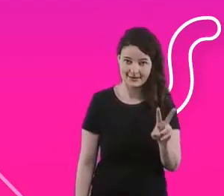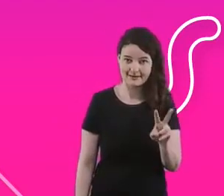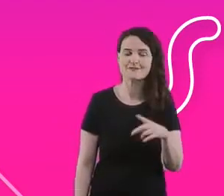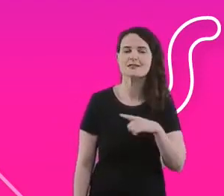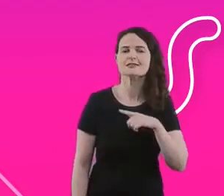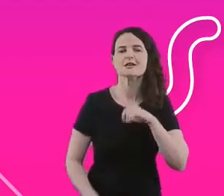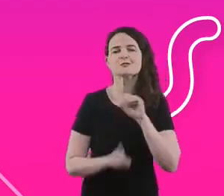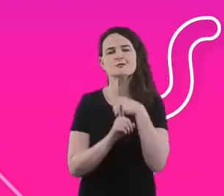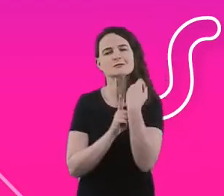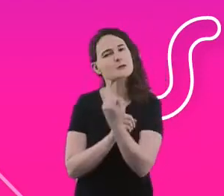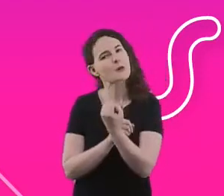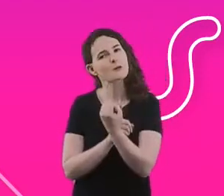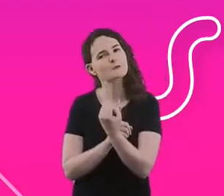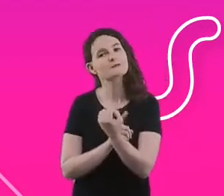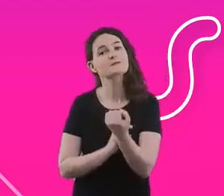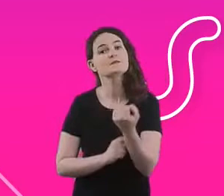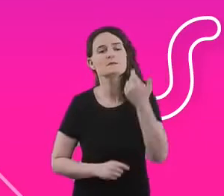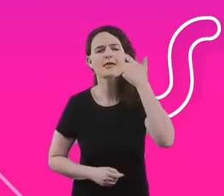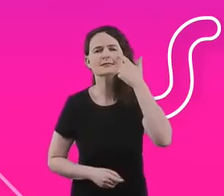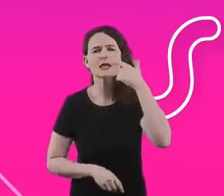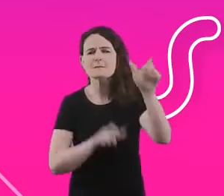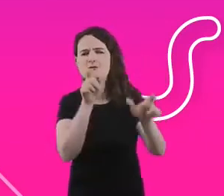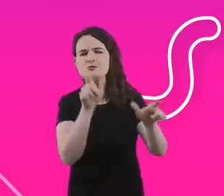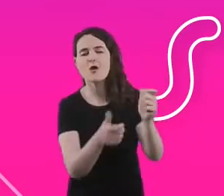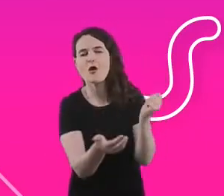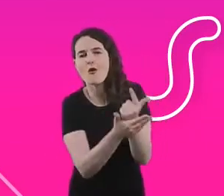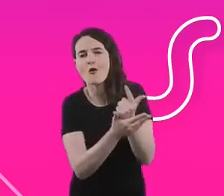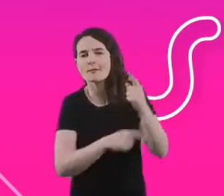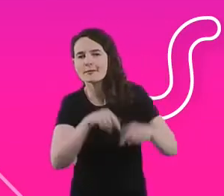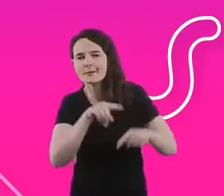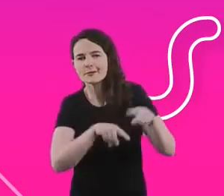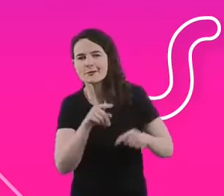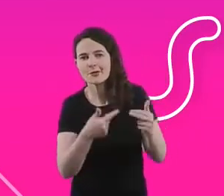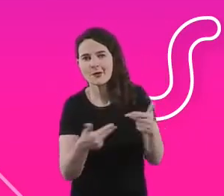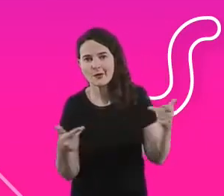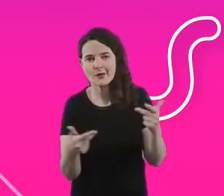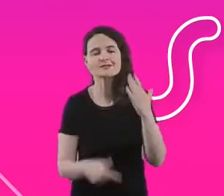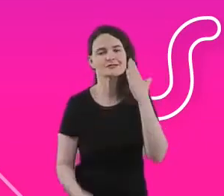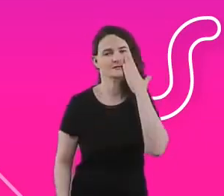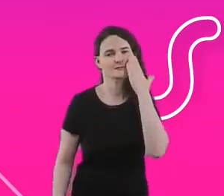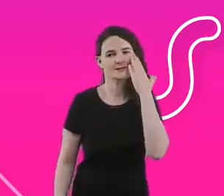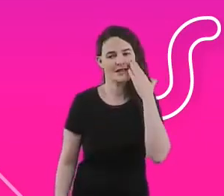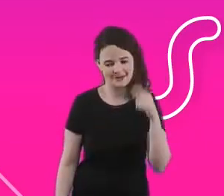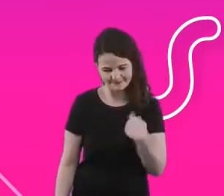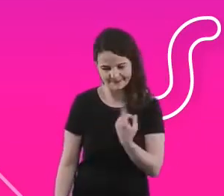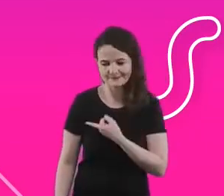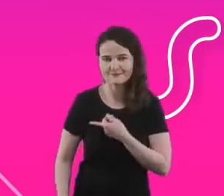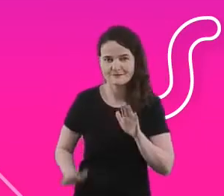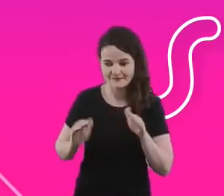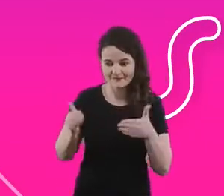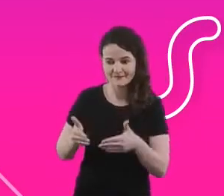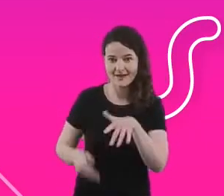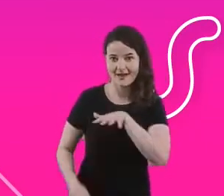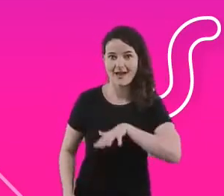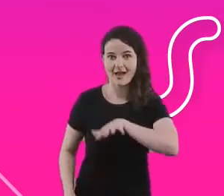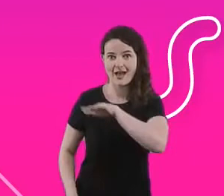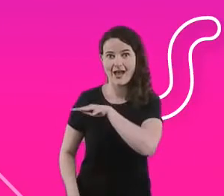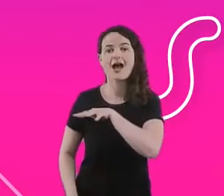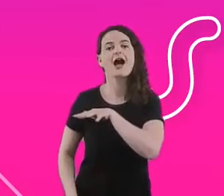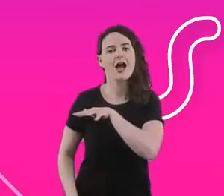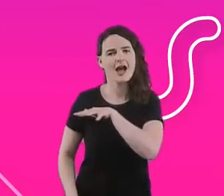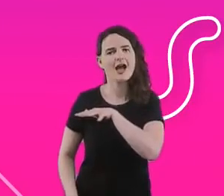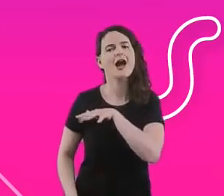quando a fala, por exemplo, de fornecedores, então a gente entende que no nosso negócio, a gente depende muito da relação que a gente construiu com a nossa